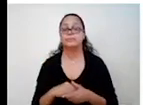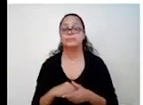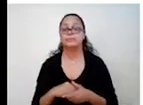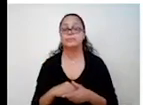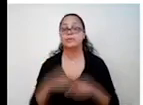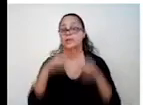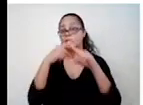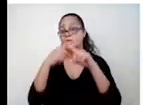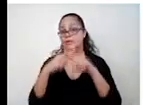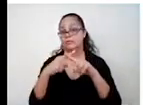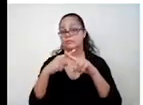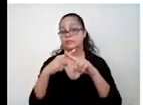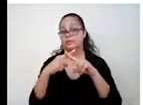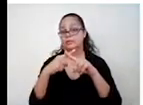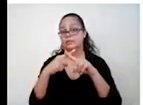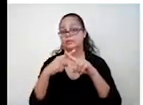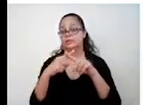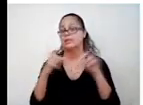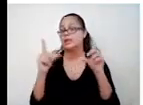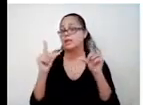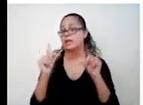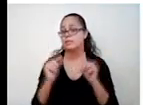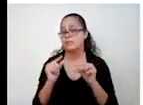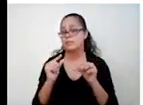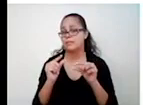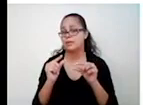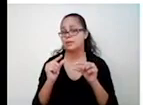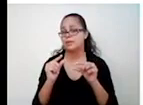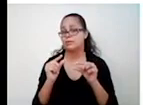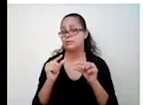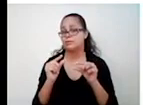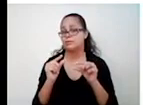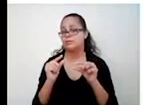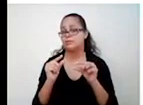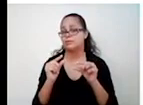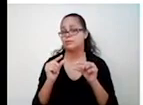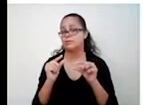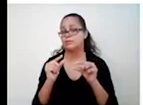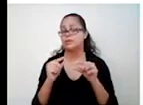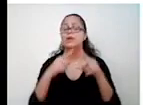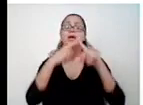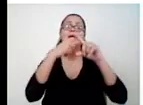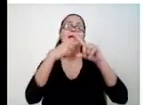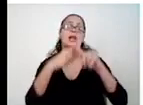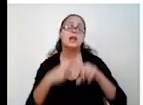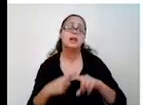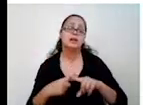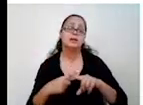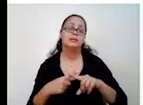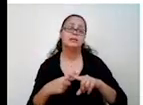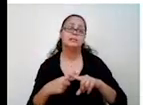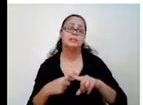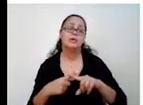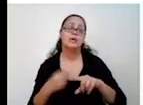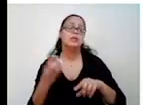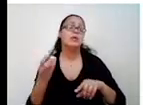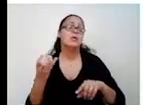de vezes, tem menos opções. Você vai lá na tabuada. O que número de vezes o outro vai dar 15? O outro vai dar 15.